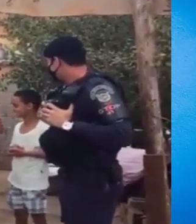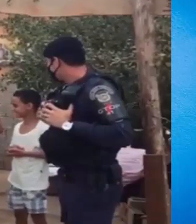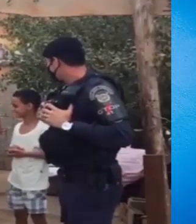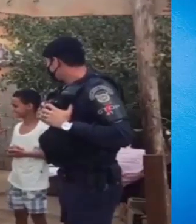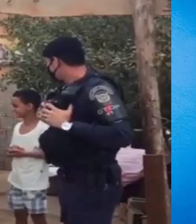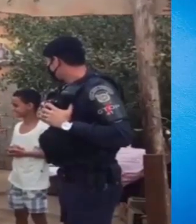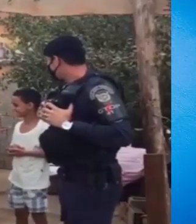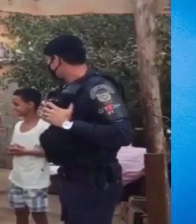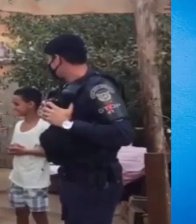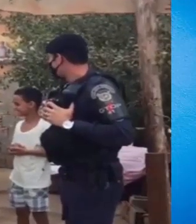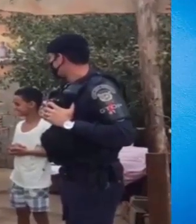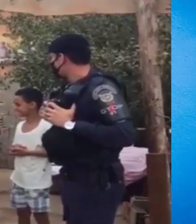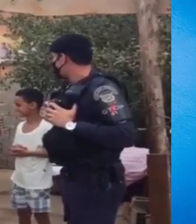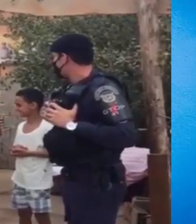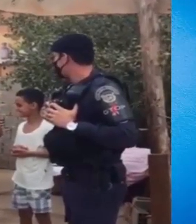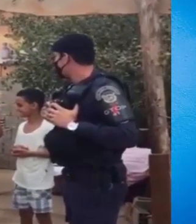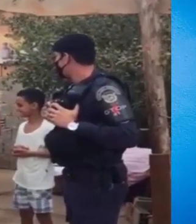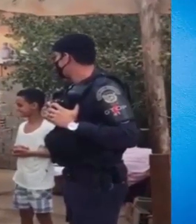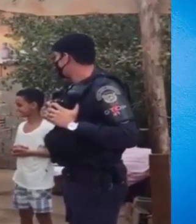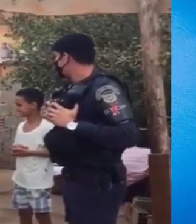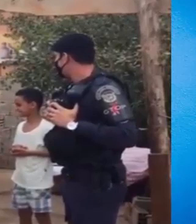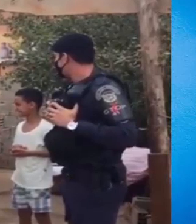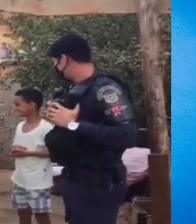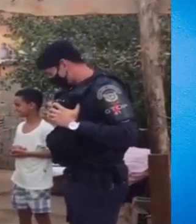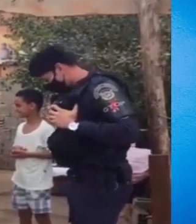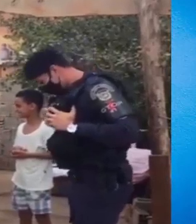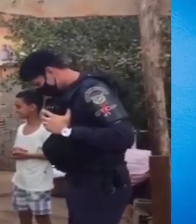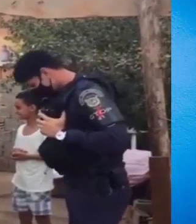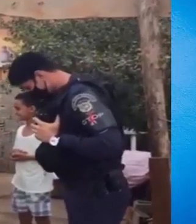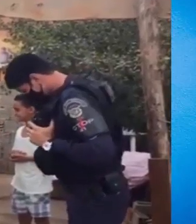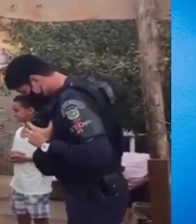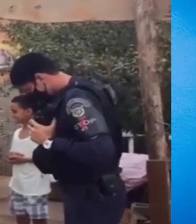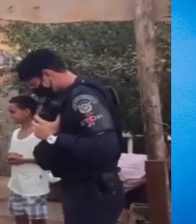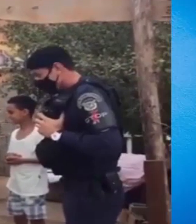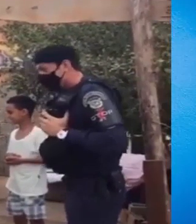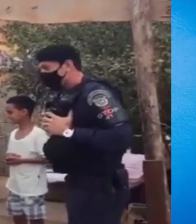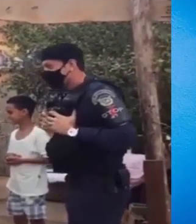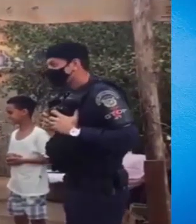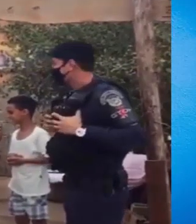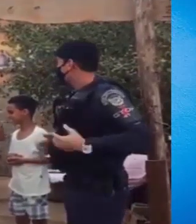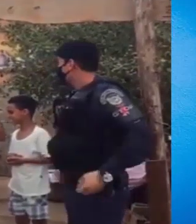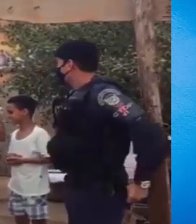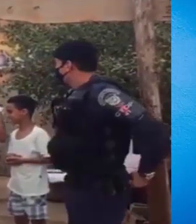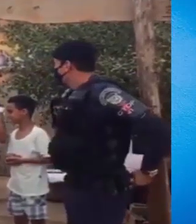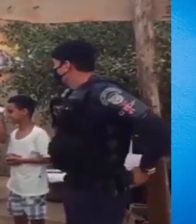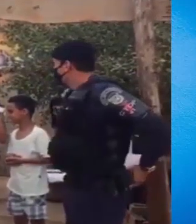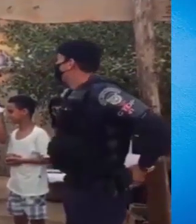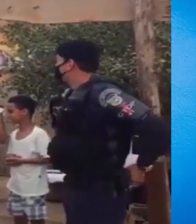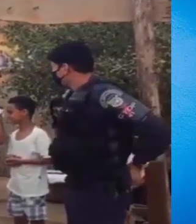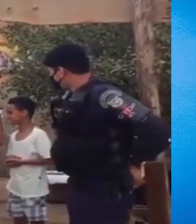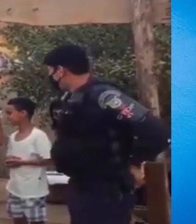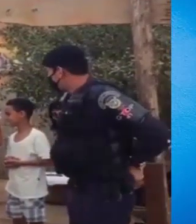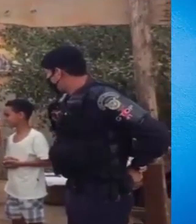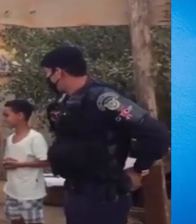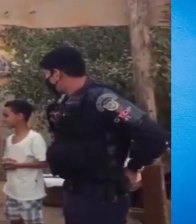Deus abençoe você Nunca mais se passe por isso Nunca mais se passe por isso Vou tirar a combola porque tem pessoas que fazem parte Sim,